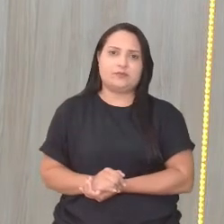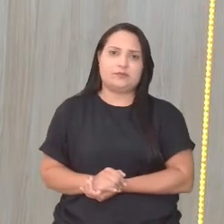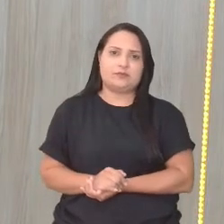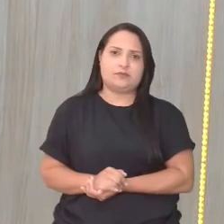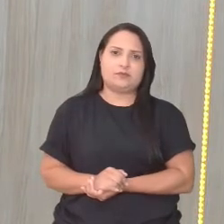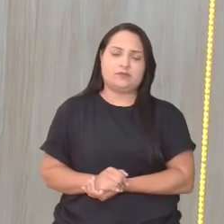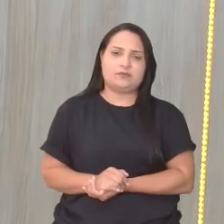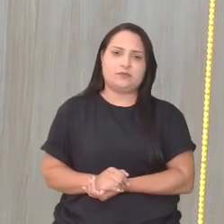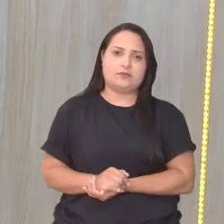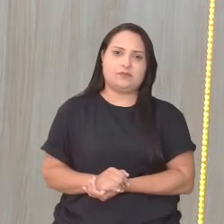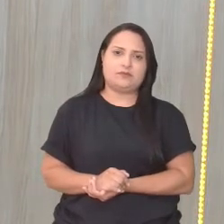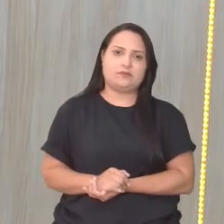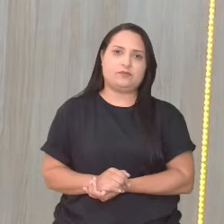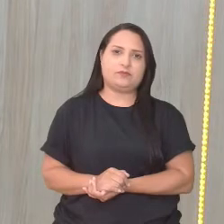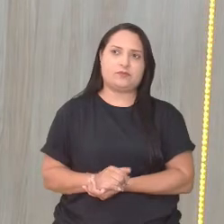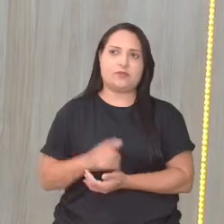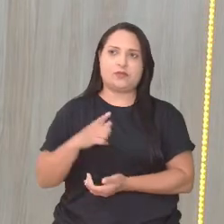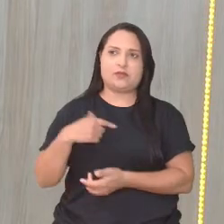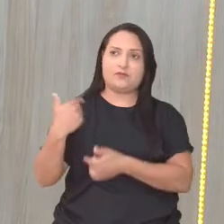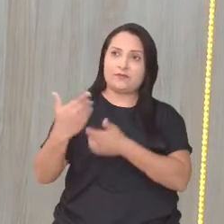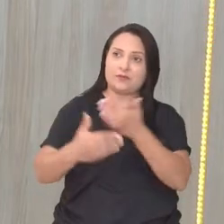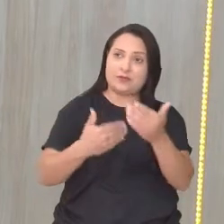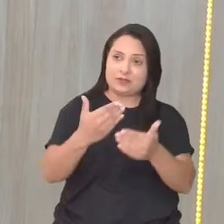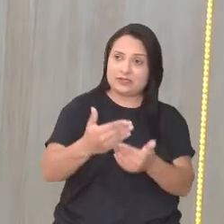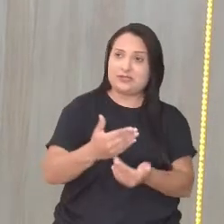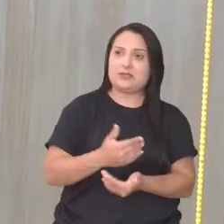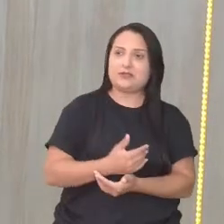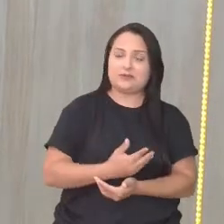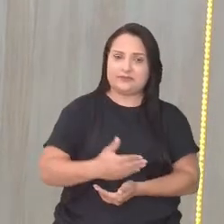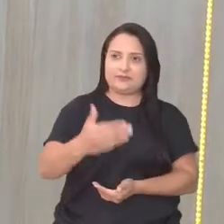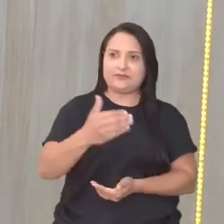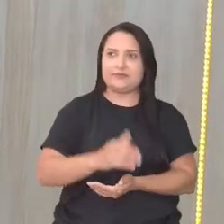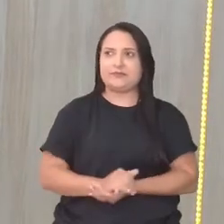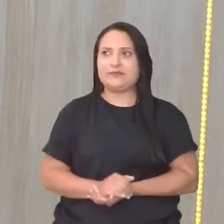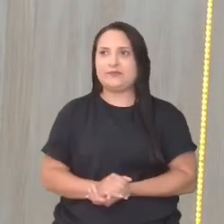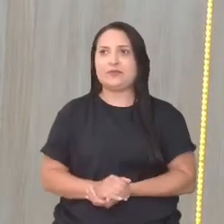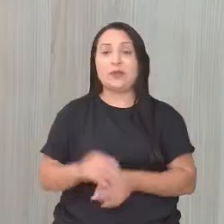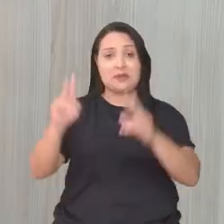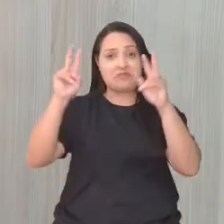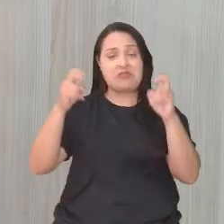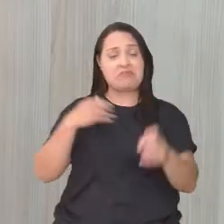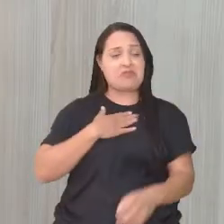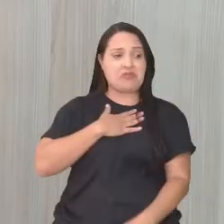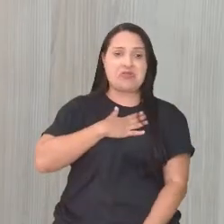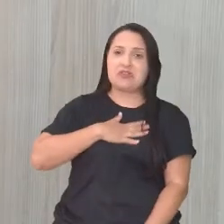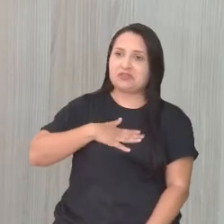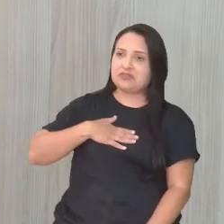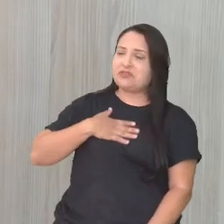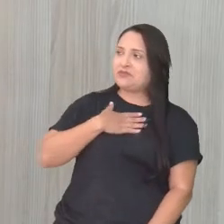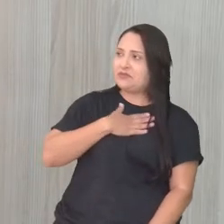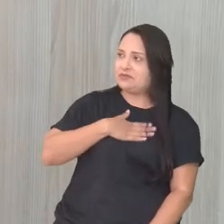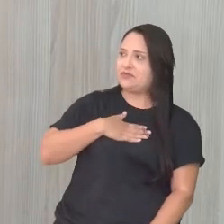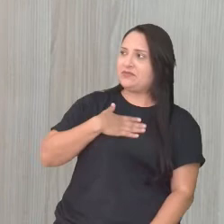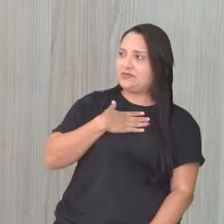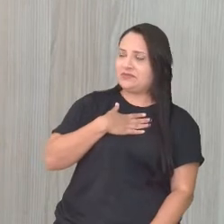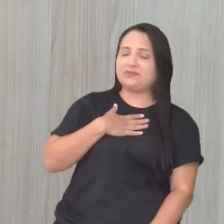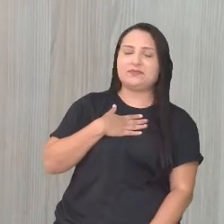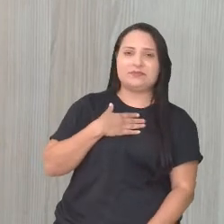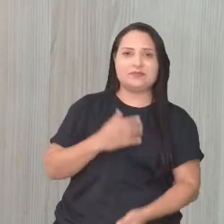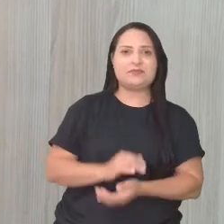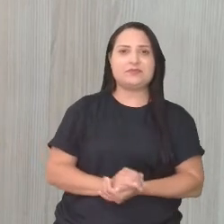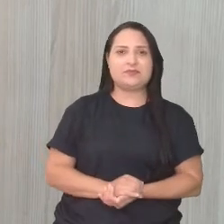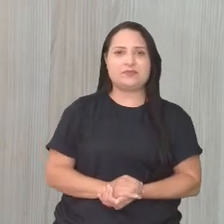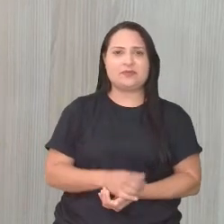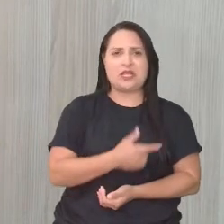nesse processo. Bicentenário. É ótimo esse tema. Eu gosto. Pois é. Simplesmente falavam, né?